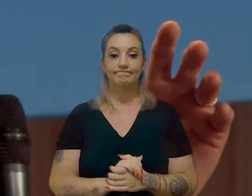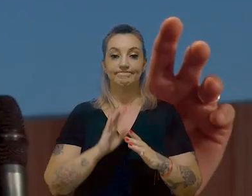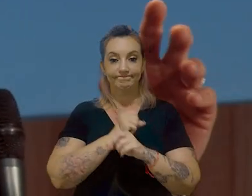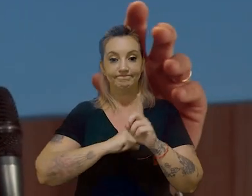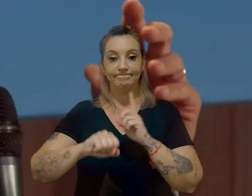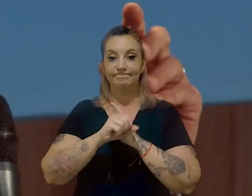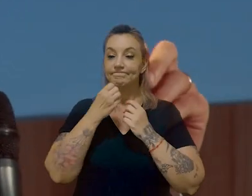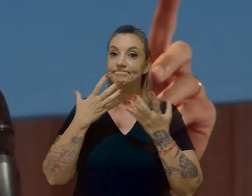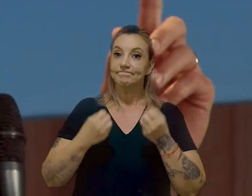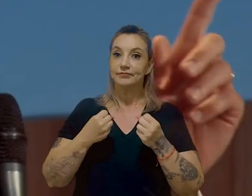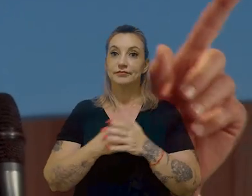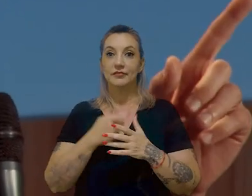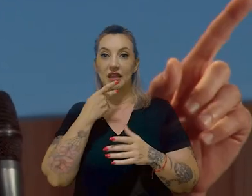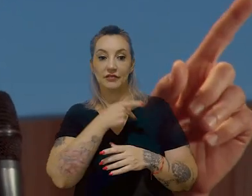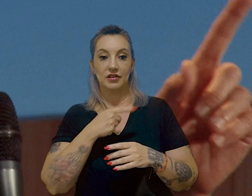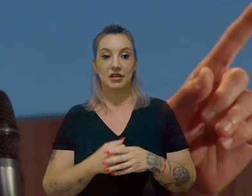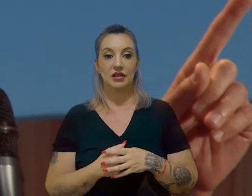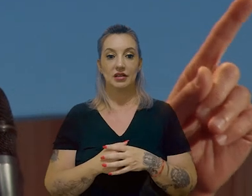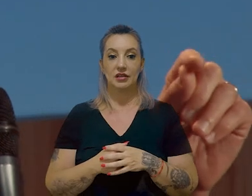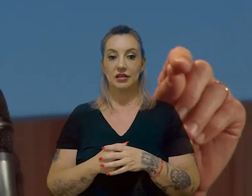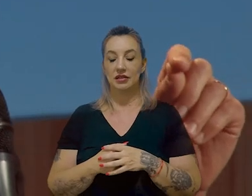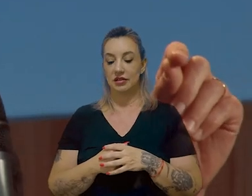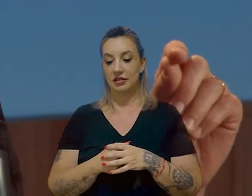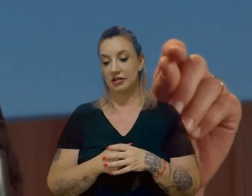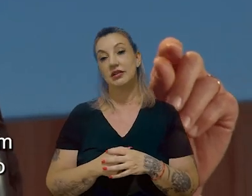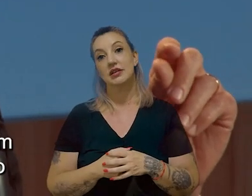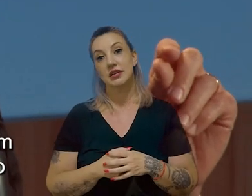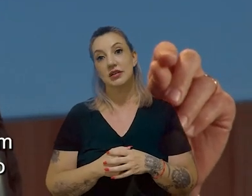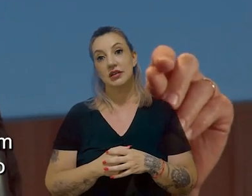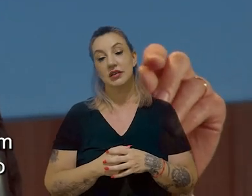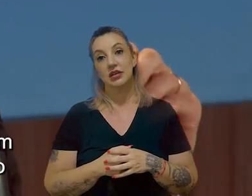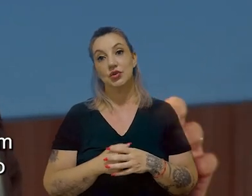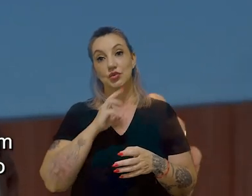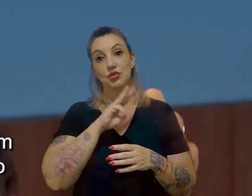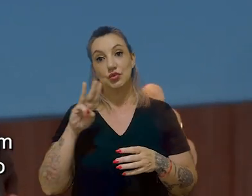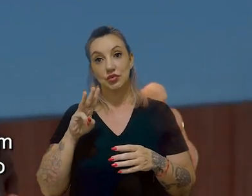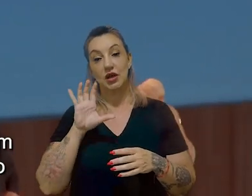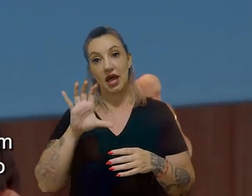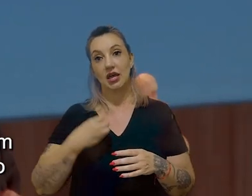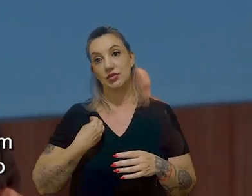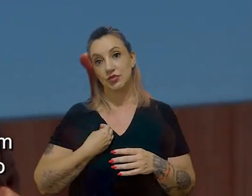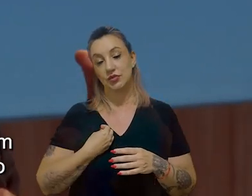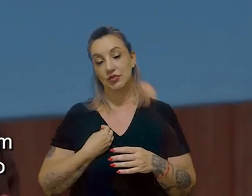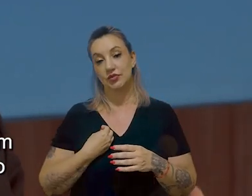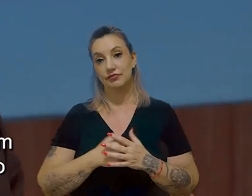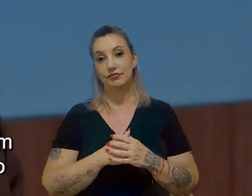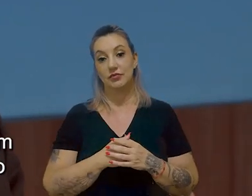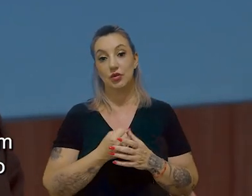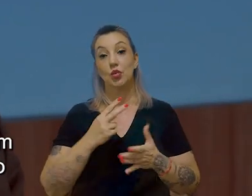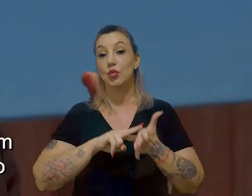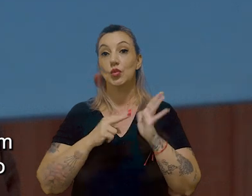sociedade bem resiliente, eu estava falando do índice de resiliência lá do nosso site, passa por isso também. De quanto os